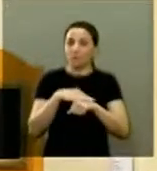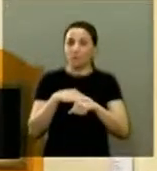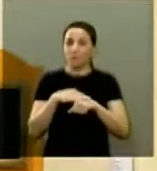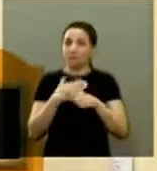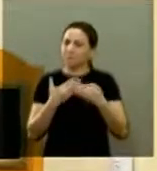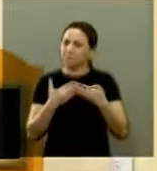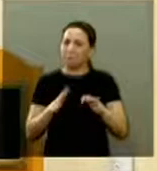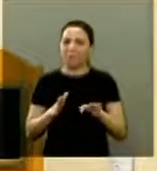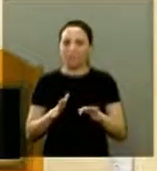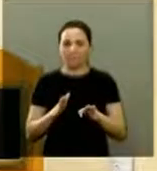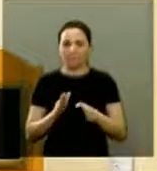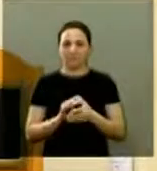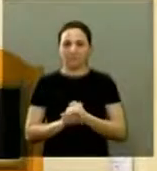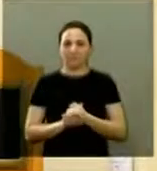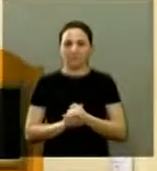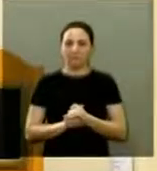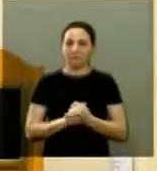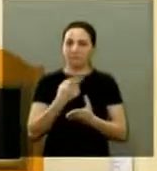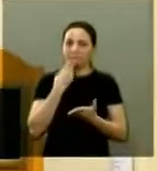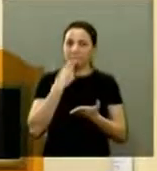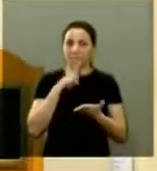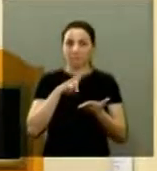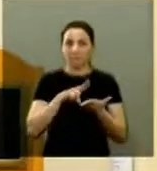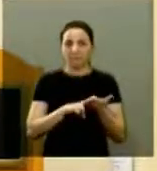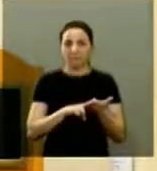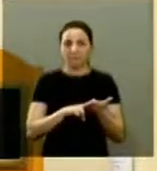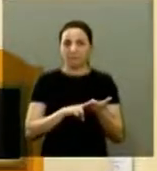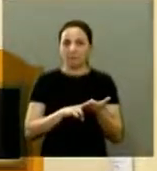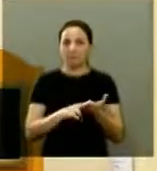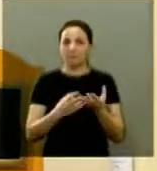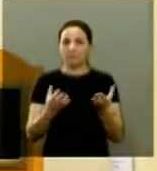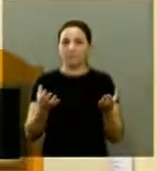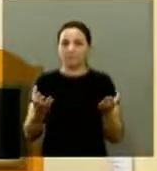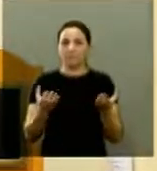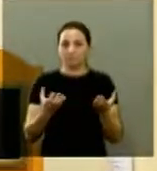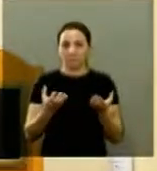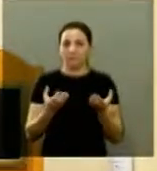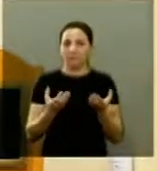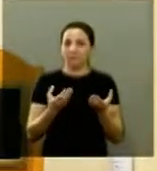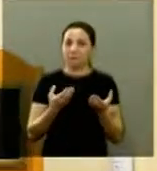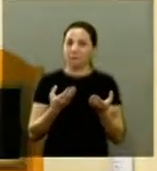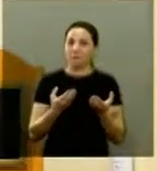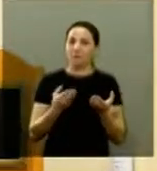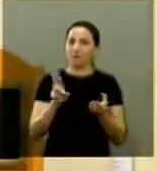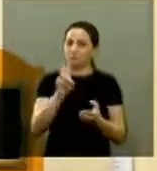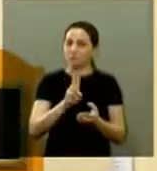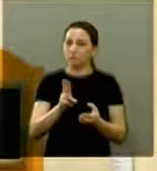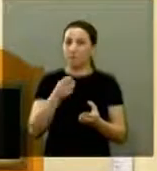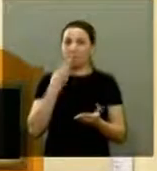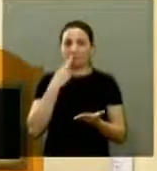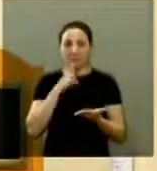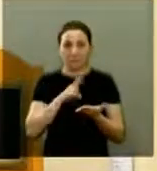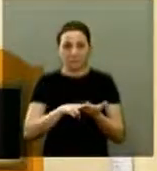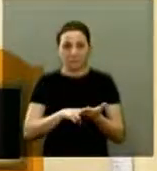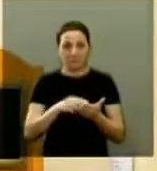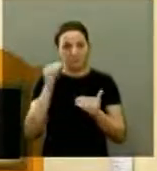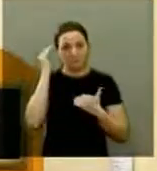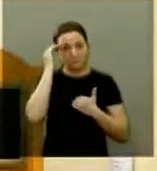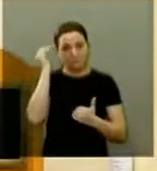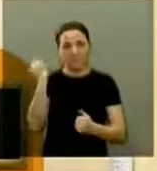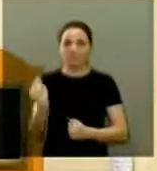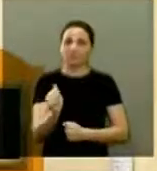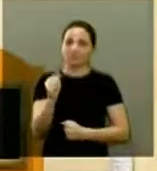Então, eu escrevi uma carta e eu quero, através dessa carta, fazer um agradecimento à nossa cidade.